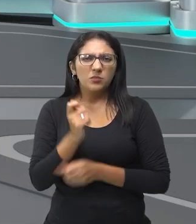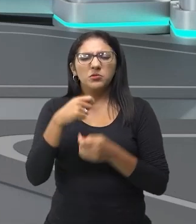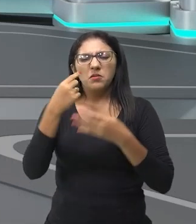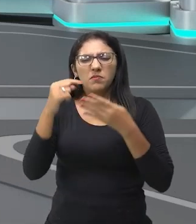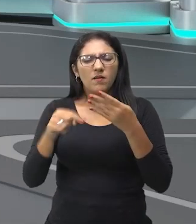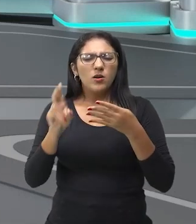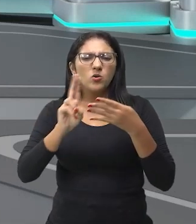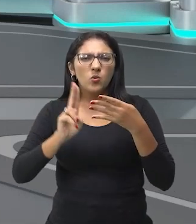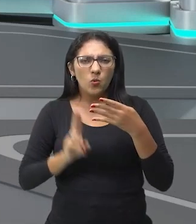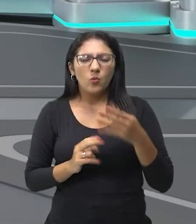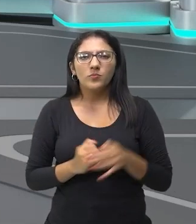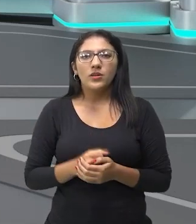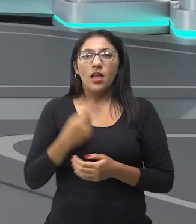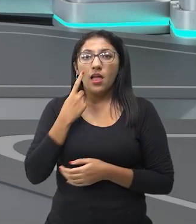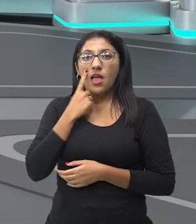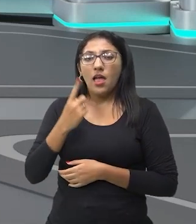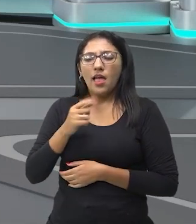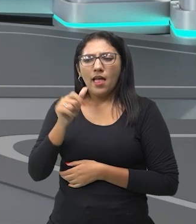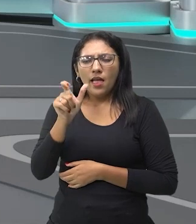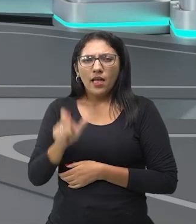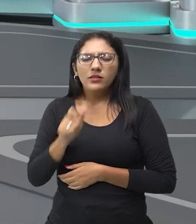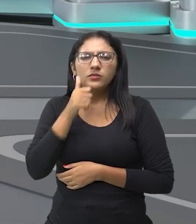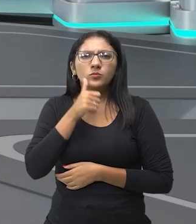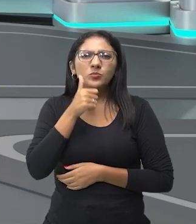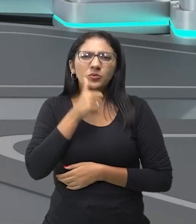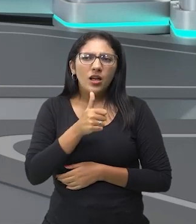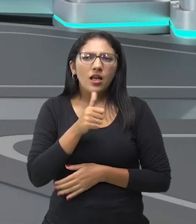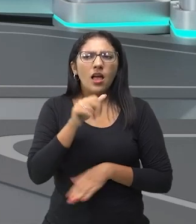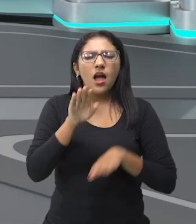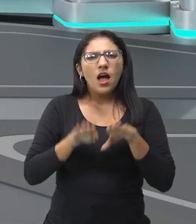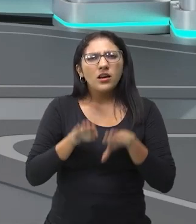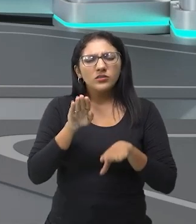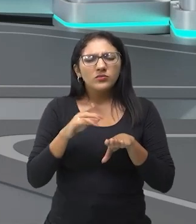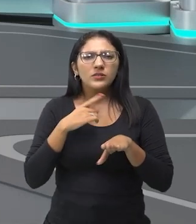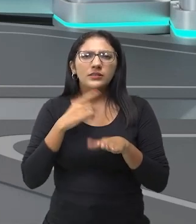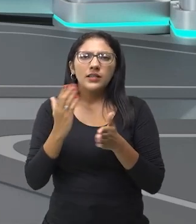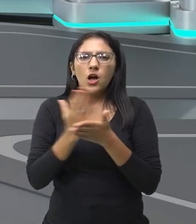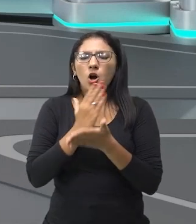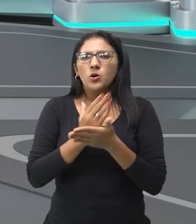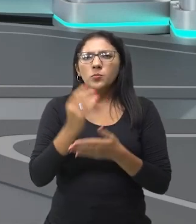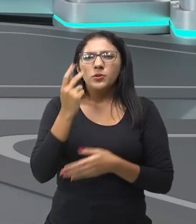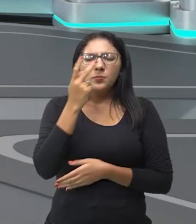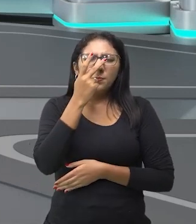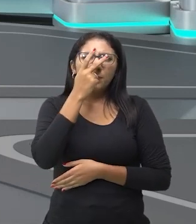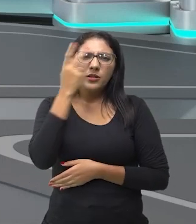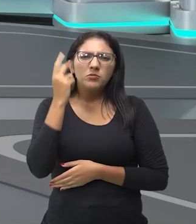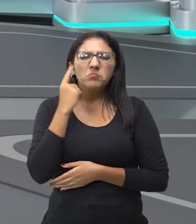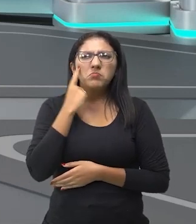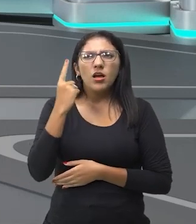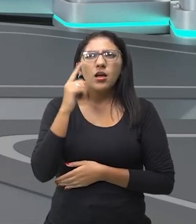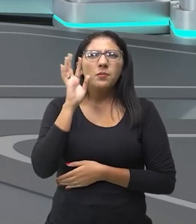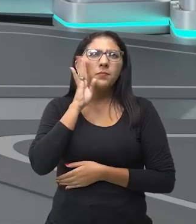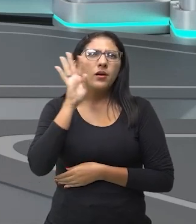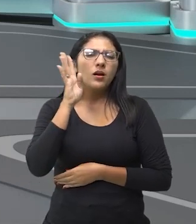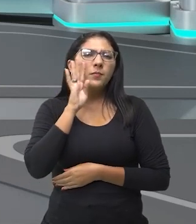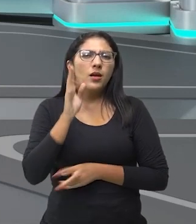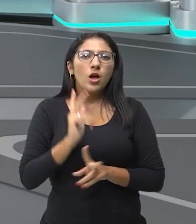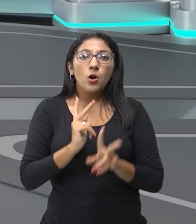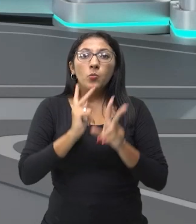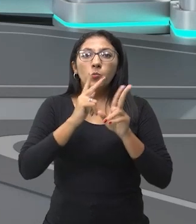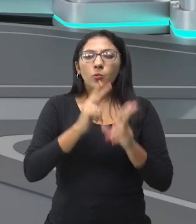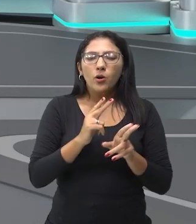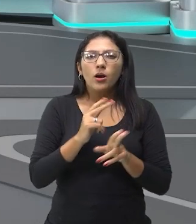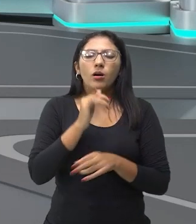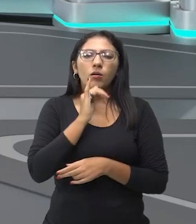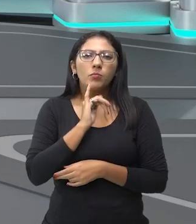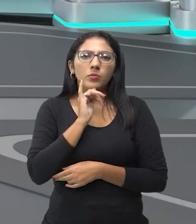de Colombina, muitas vezes, muitas pessoas fantasiam-se no carnaval de Colombina,